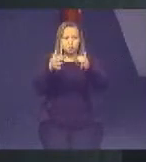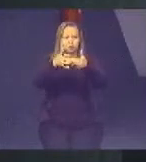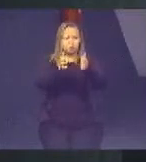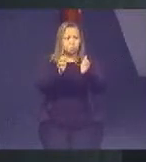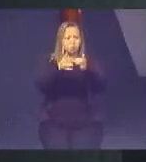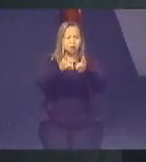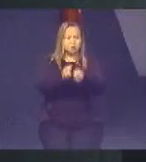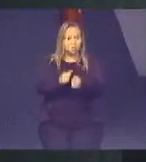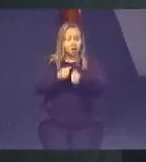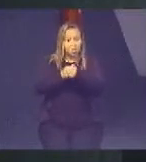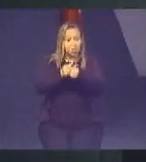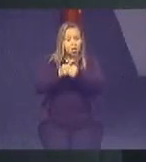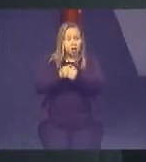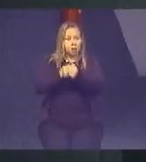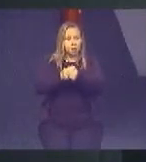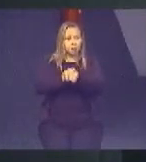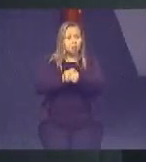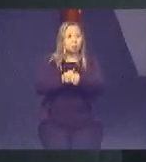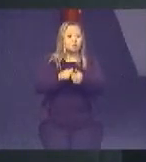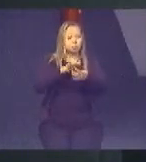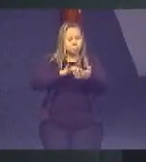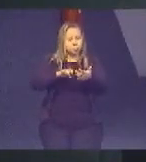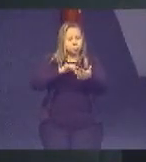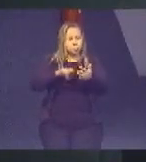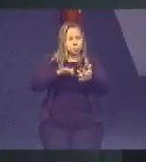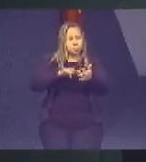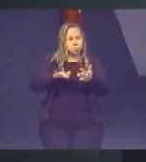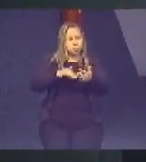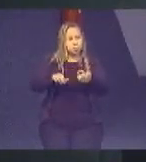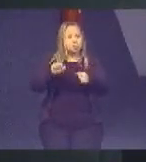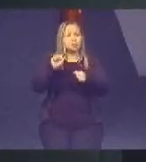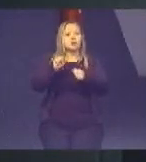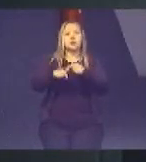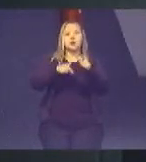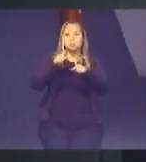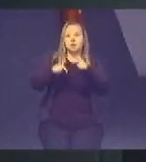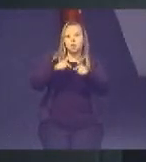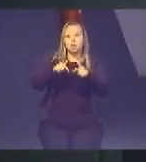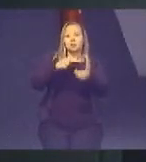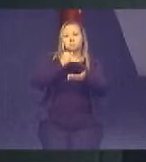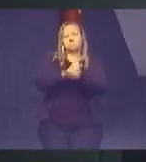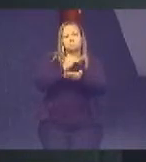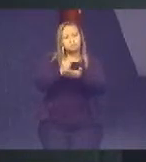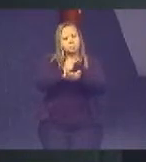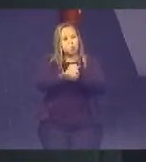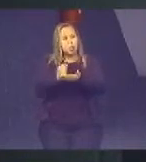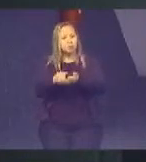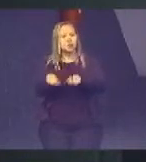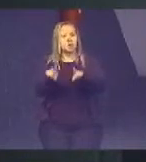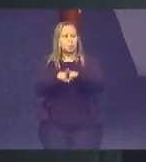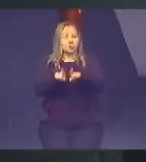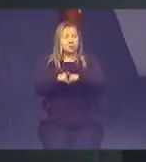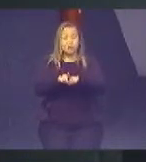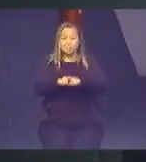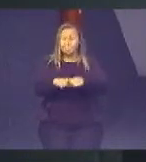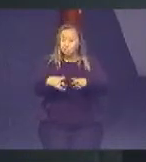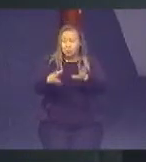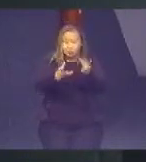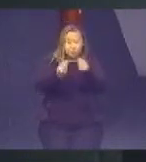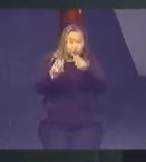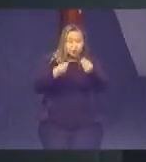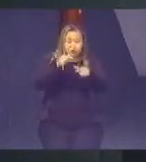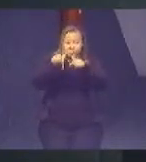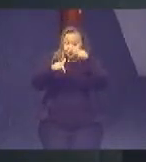técnicos, digitando, trabalhando com os cartórios que lá estão. Enfim, uma gama enorme de